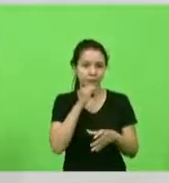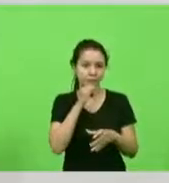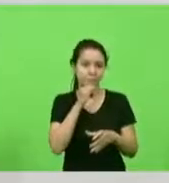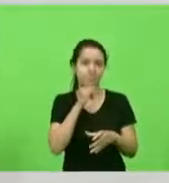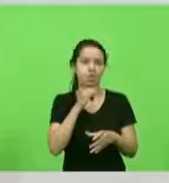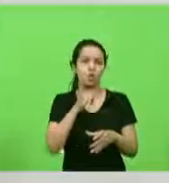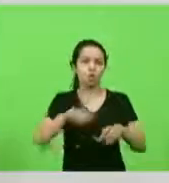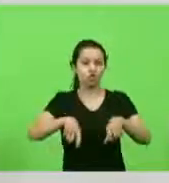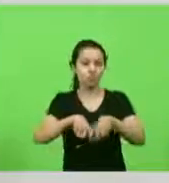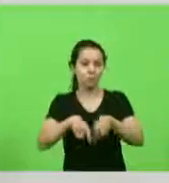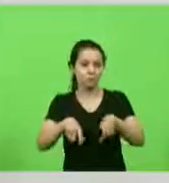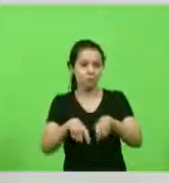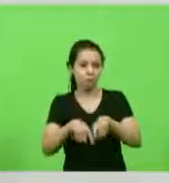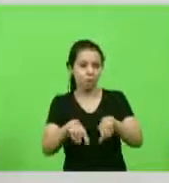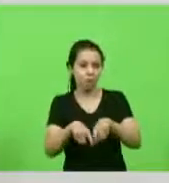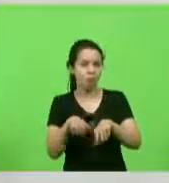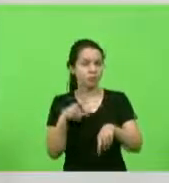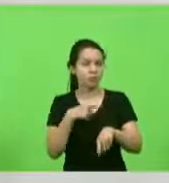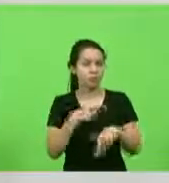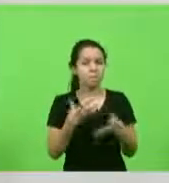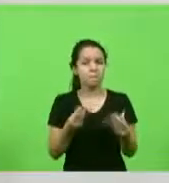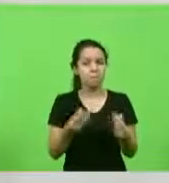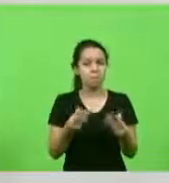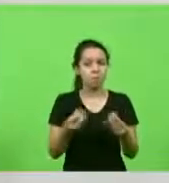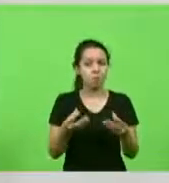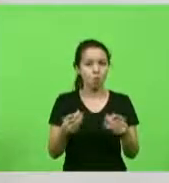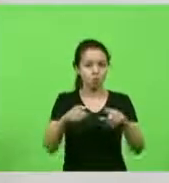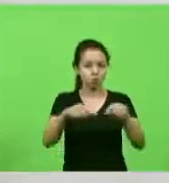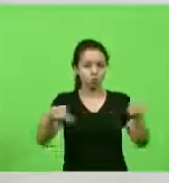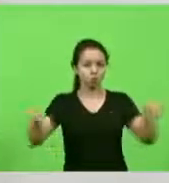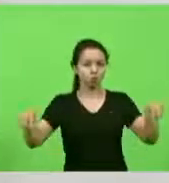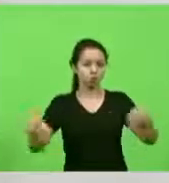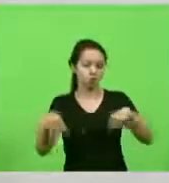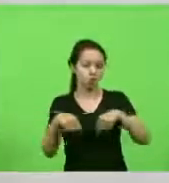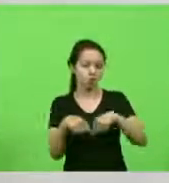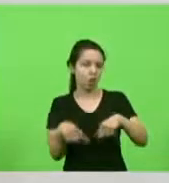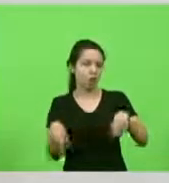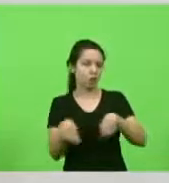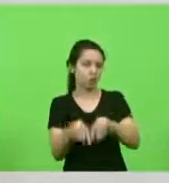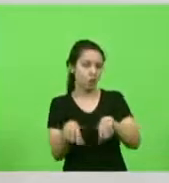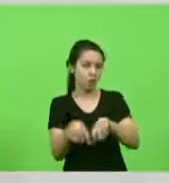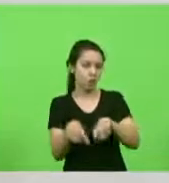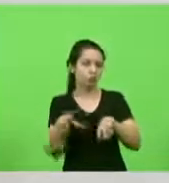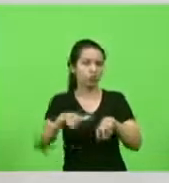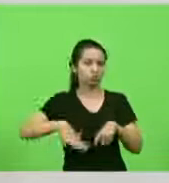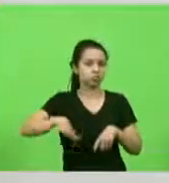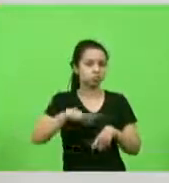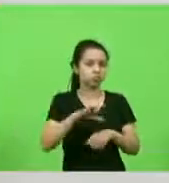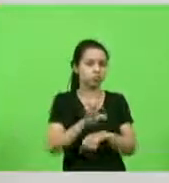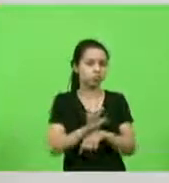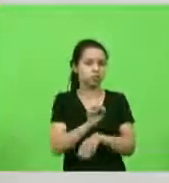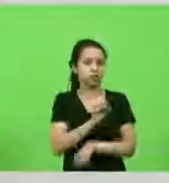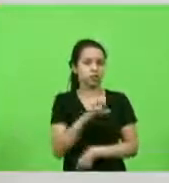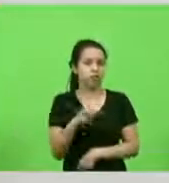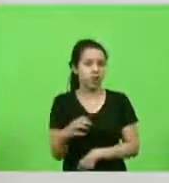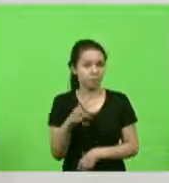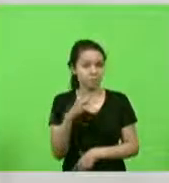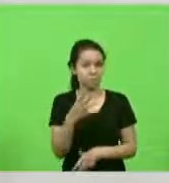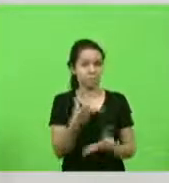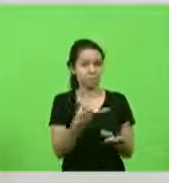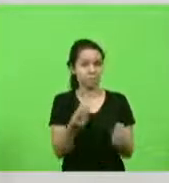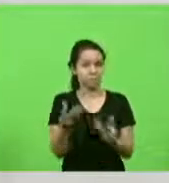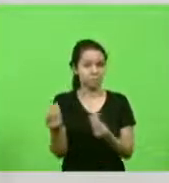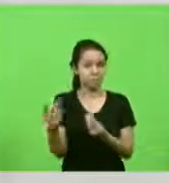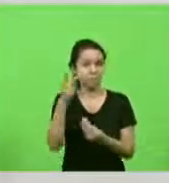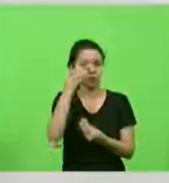inúmeros campos de sóccer de futebol em todo o estado de Santa Catarina onde as pessoas os grupos